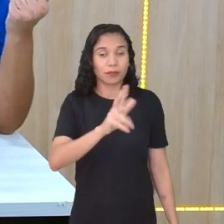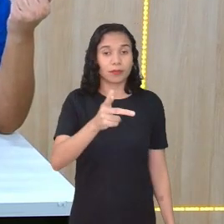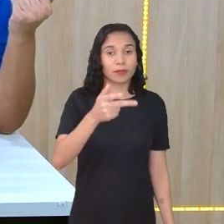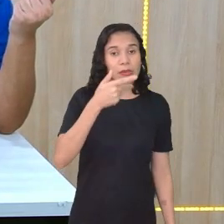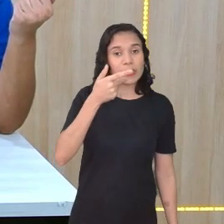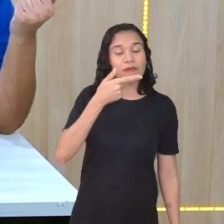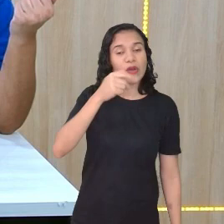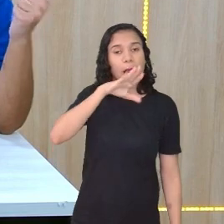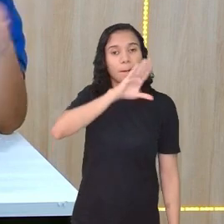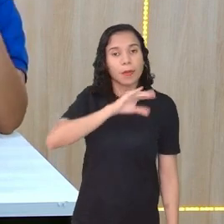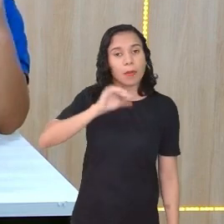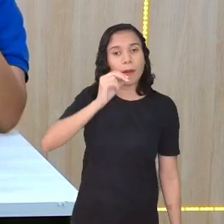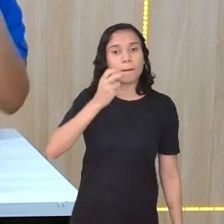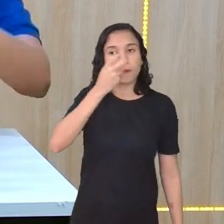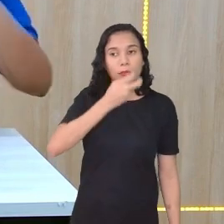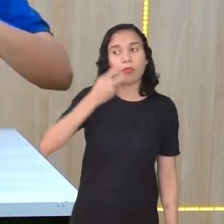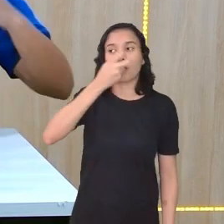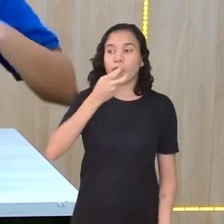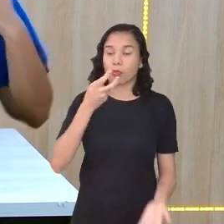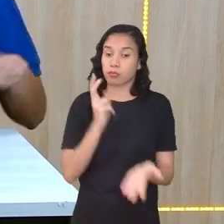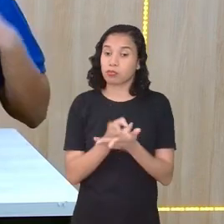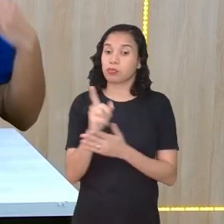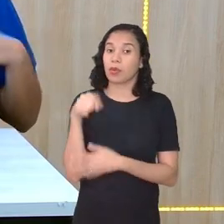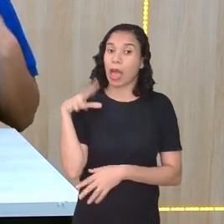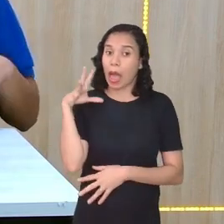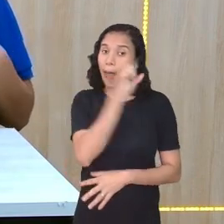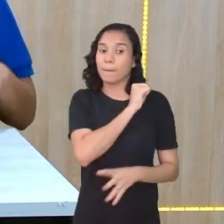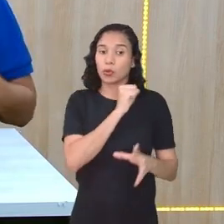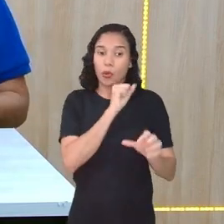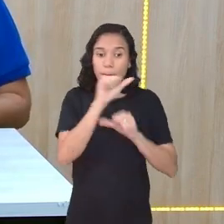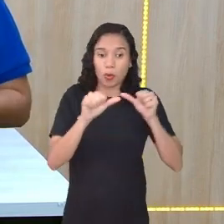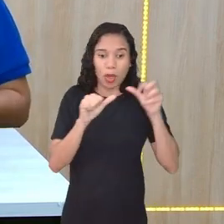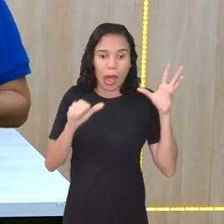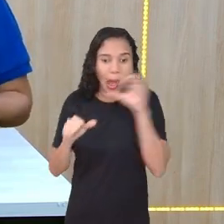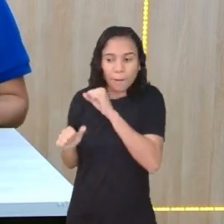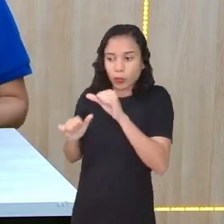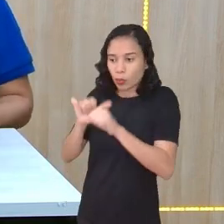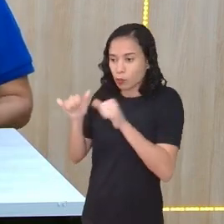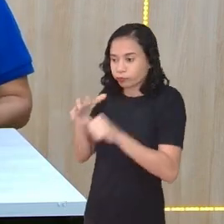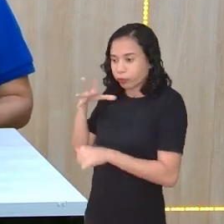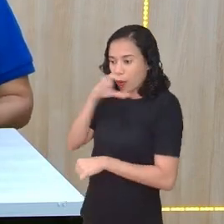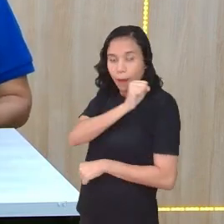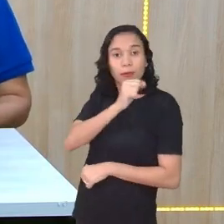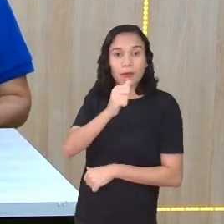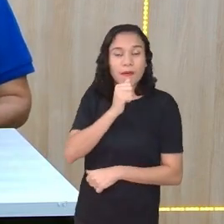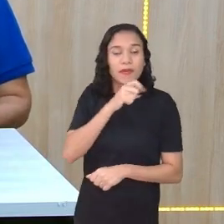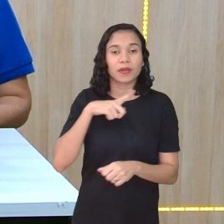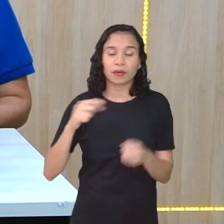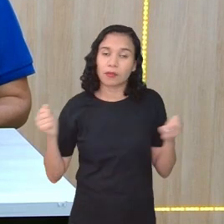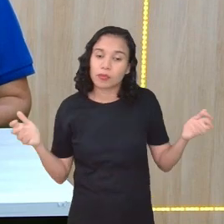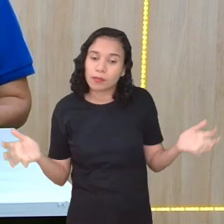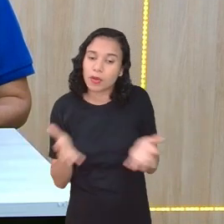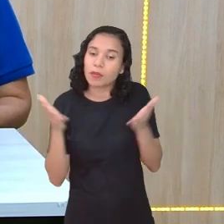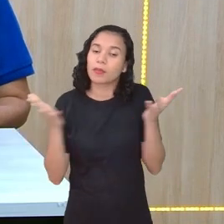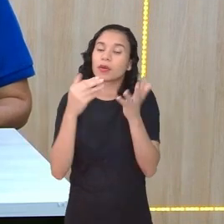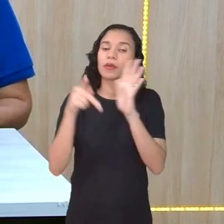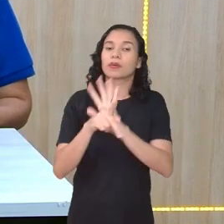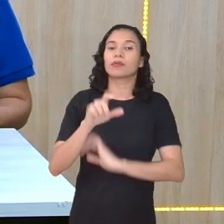oralidade, essas mudanças são muito rápidas, né? E aí você tem ainda uma manutenção de um